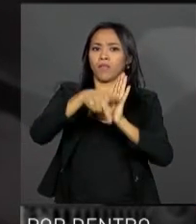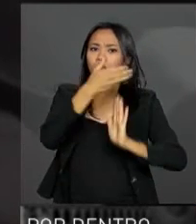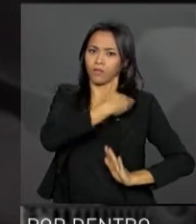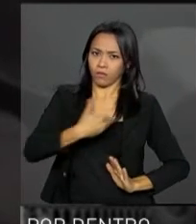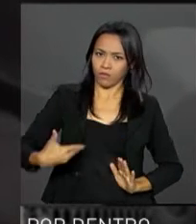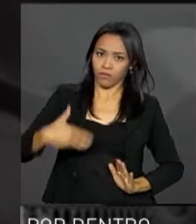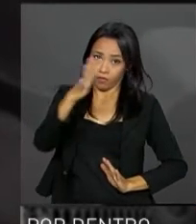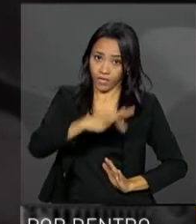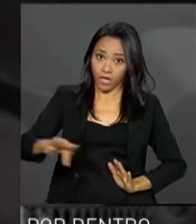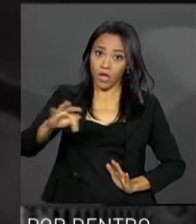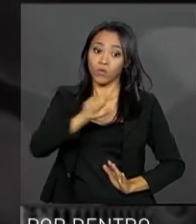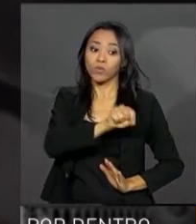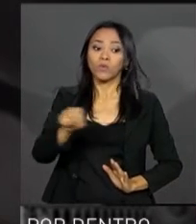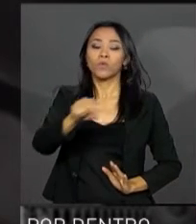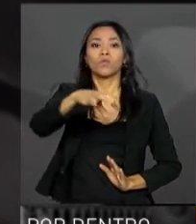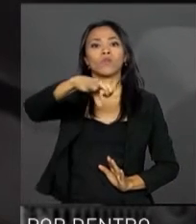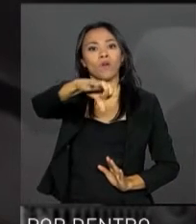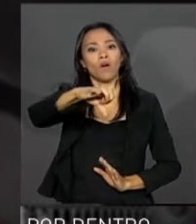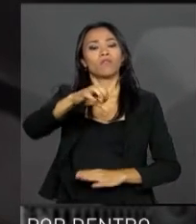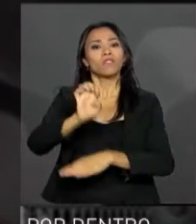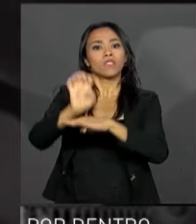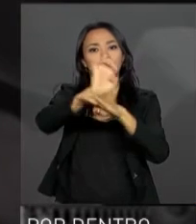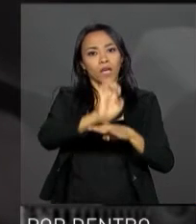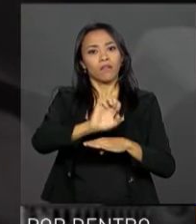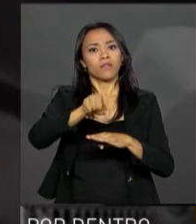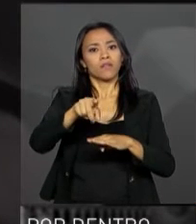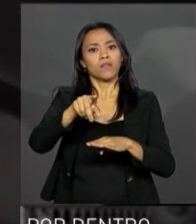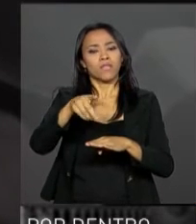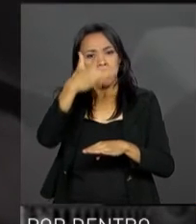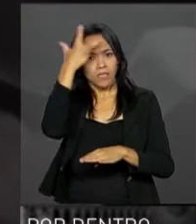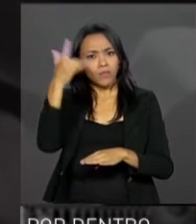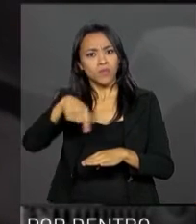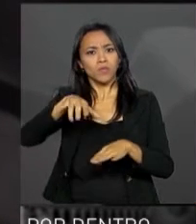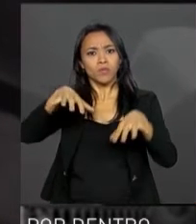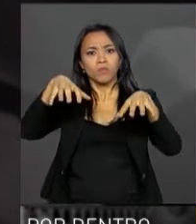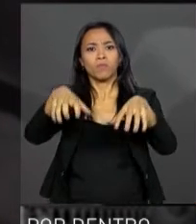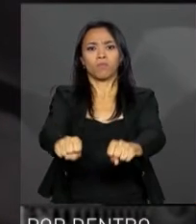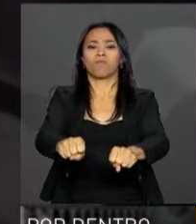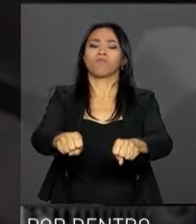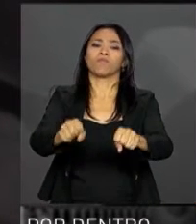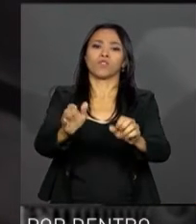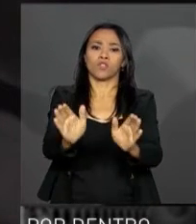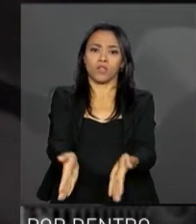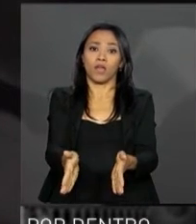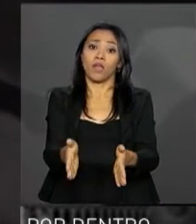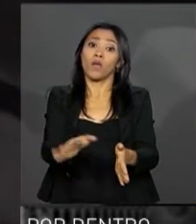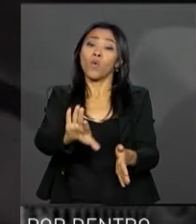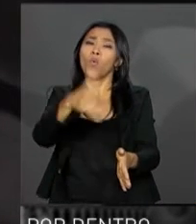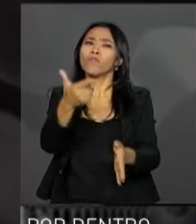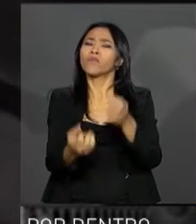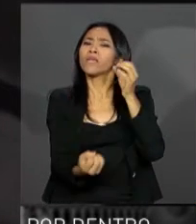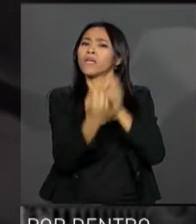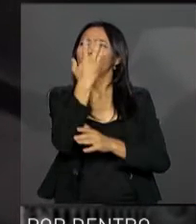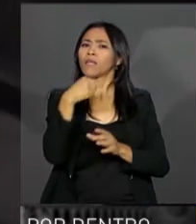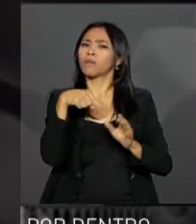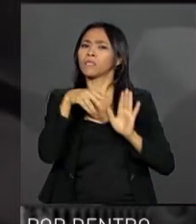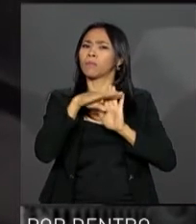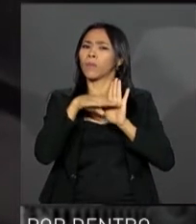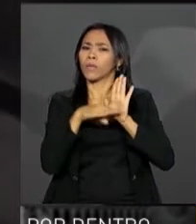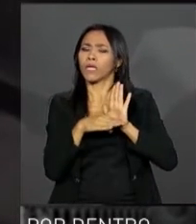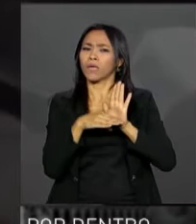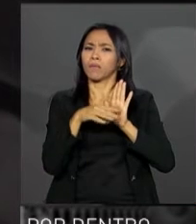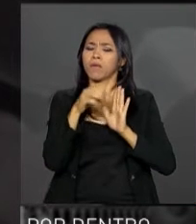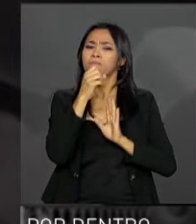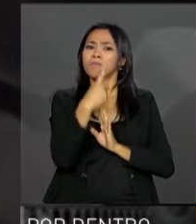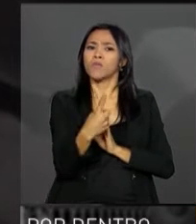Legal sob a condição de posse. Quando foi criado o programa Terra Legal, se levava em torno de 1080